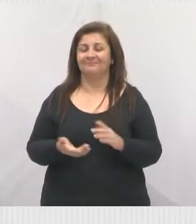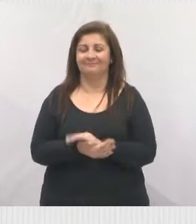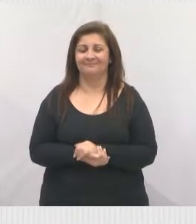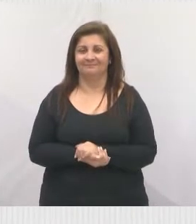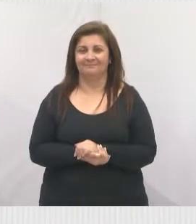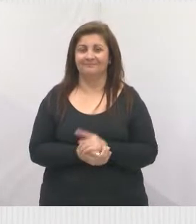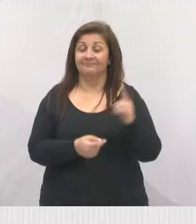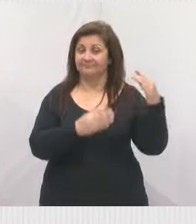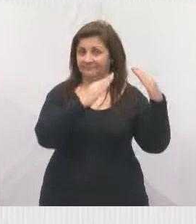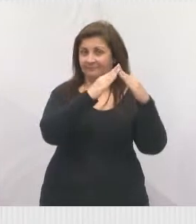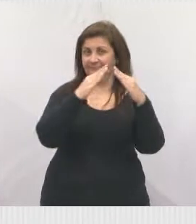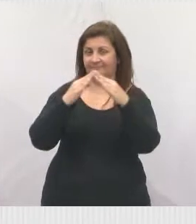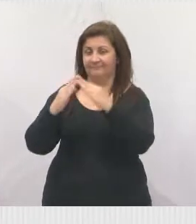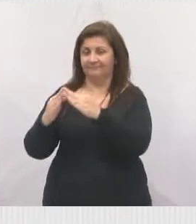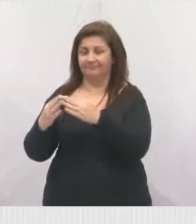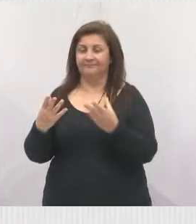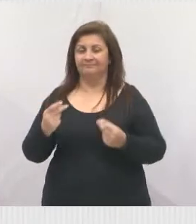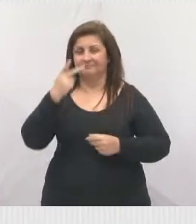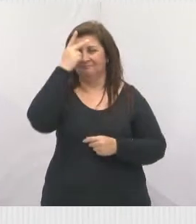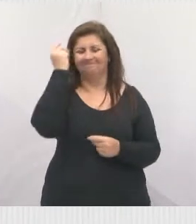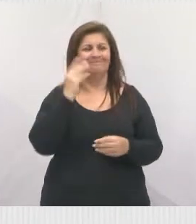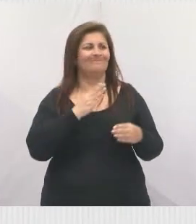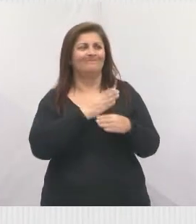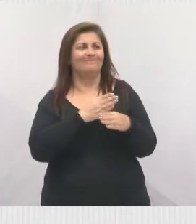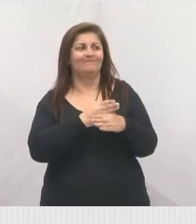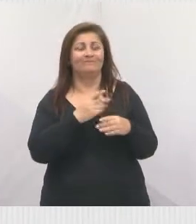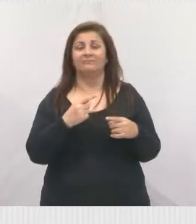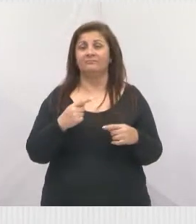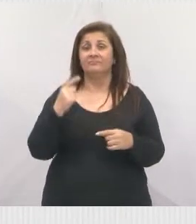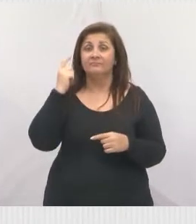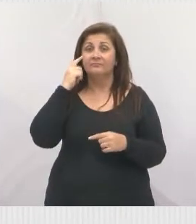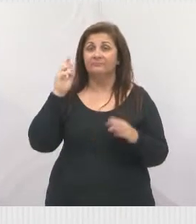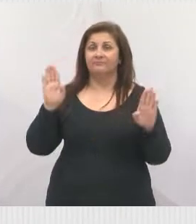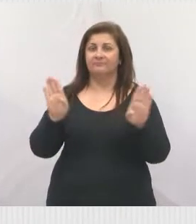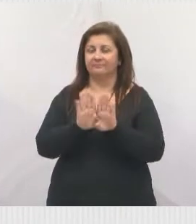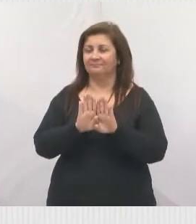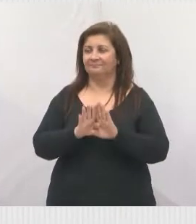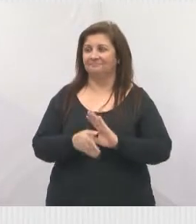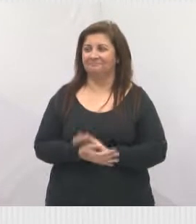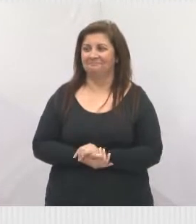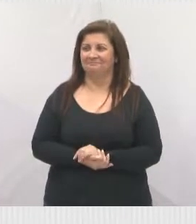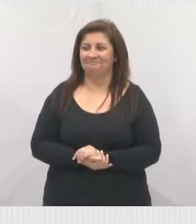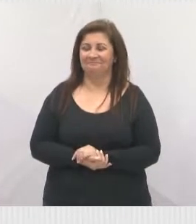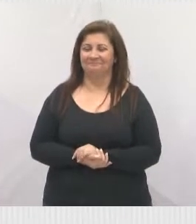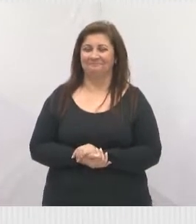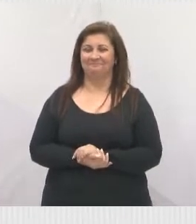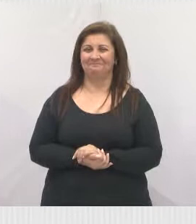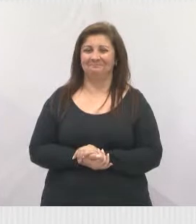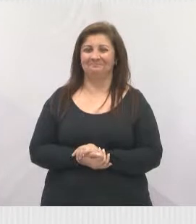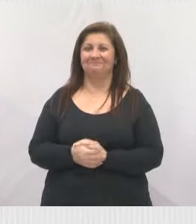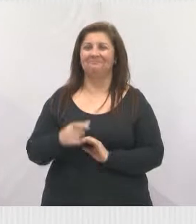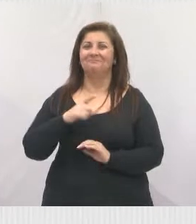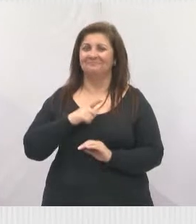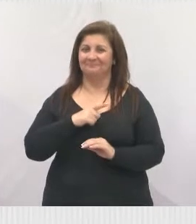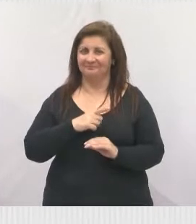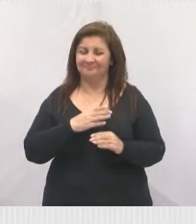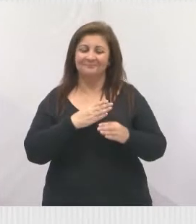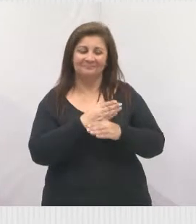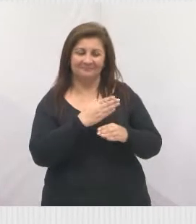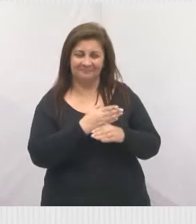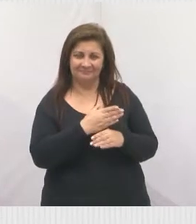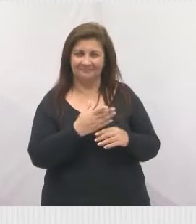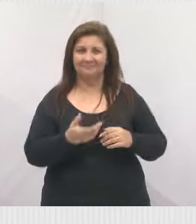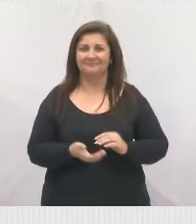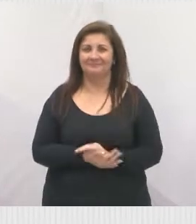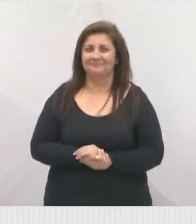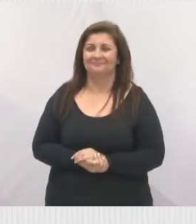Recanto dos Pássaros, né, muitas pessoas não vai lá achando que é condomínio fechado, mas não é. Existe uma portaria, aonde existe uma associação